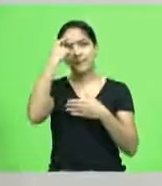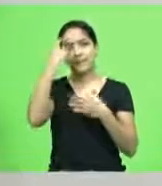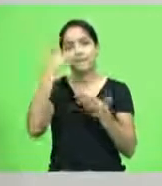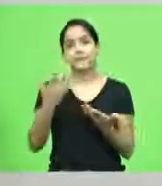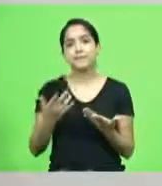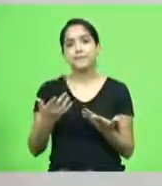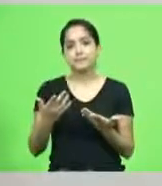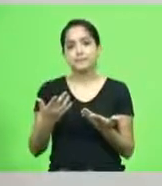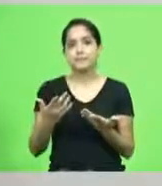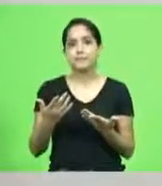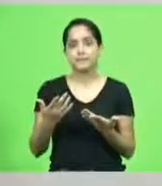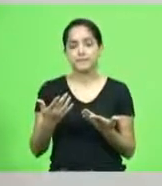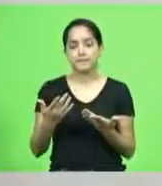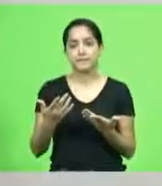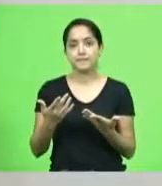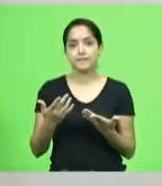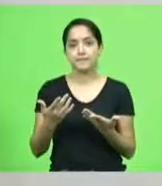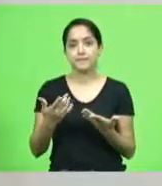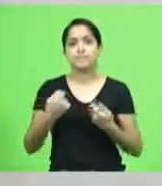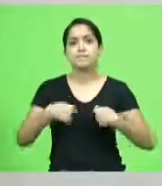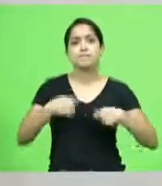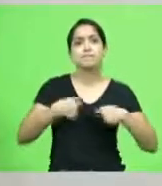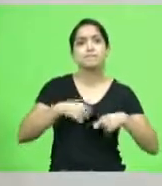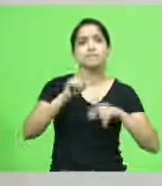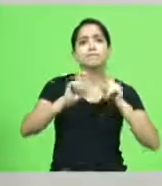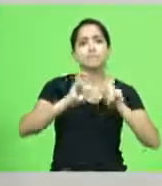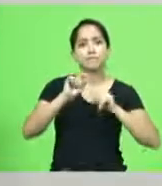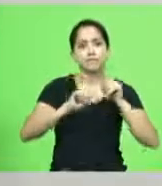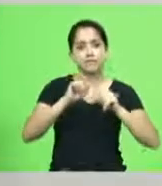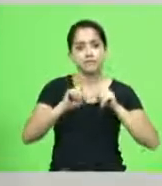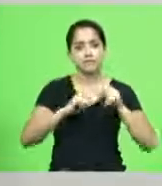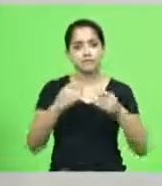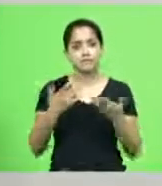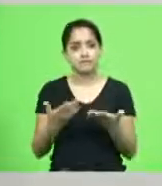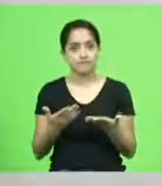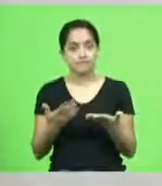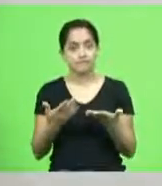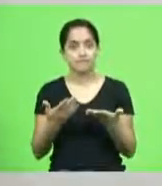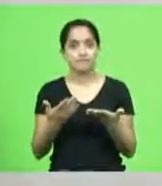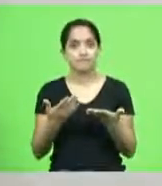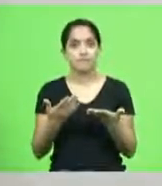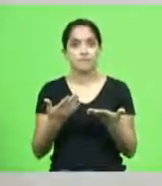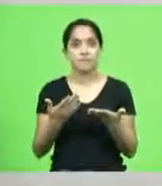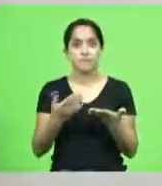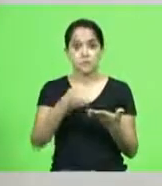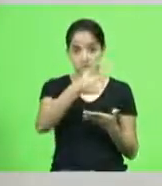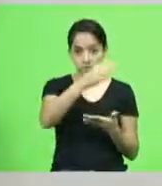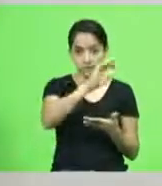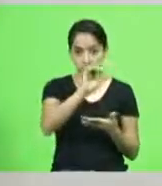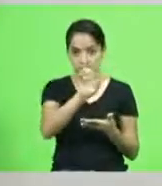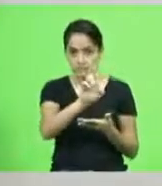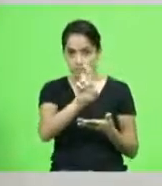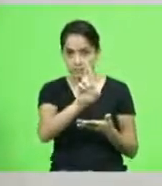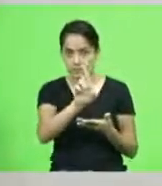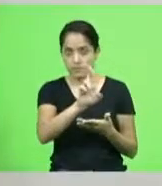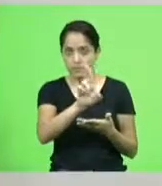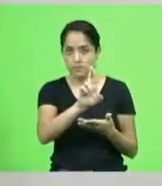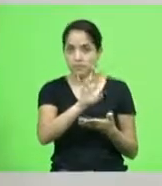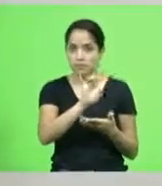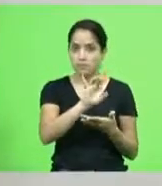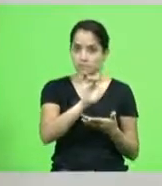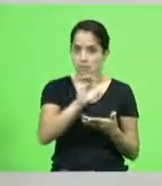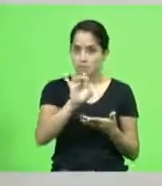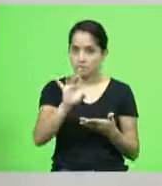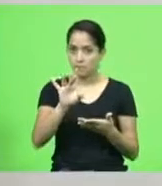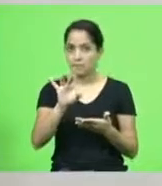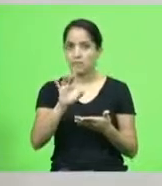olhar para dentro das nossas necessidades para cada 100 reais deputado GCR